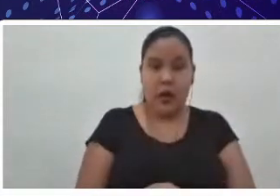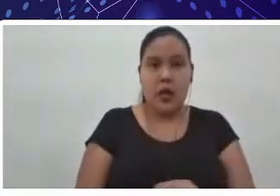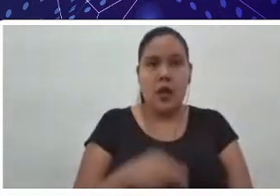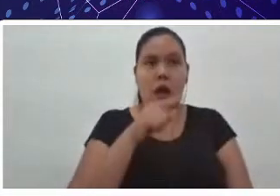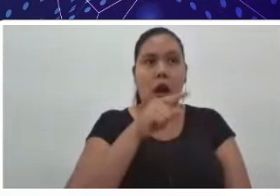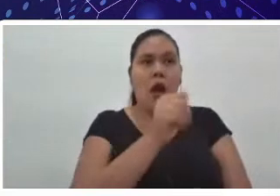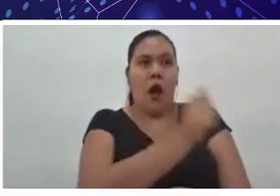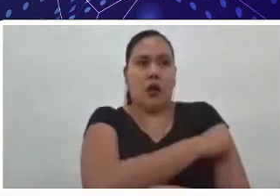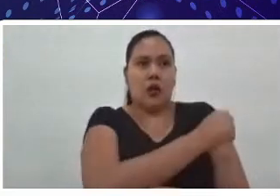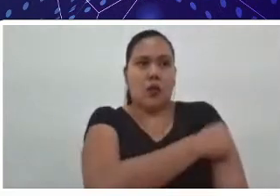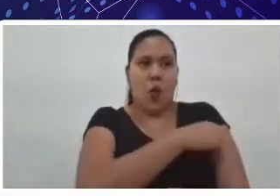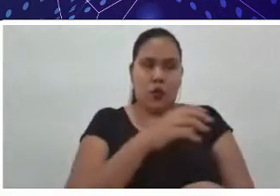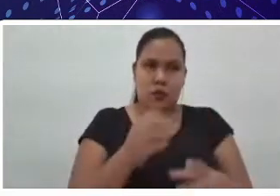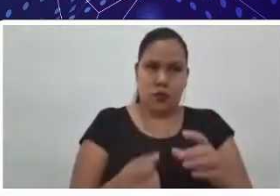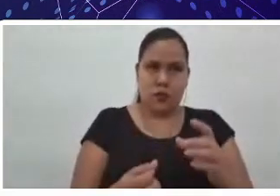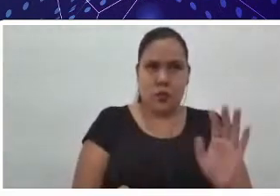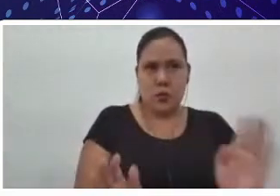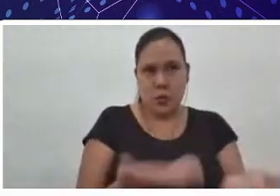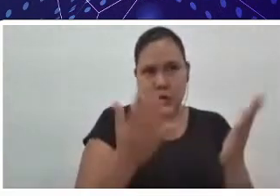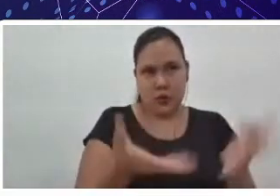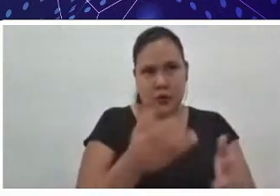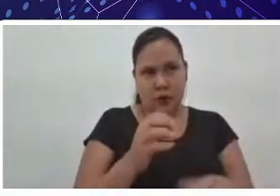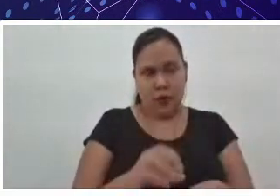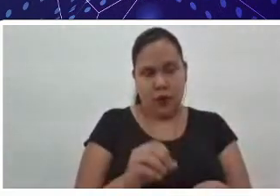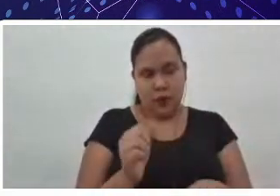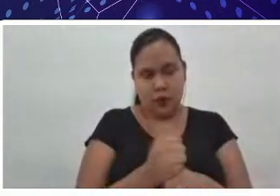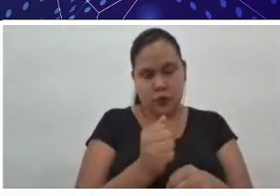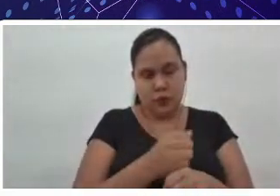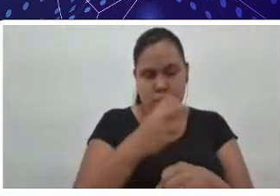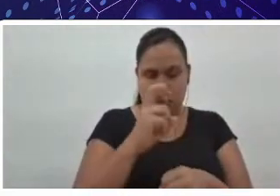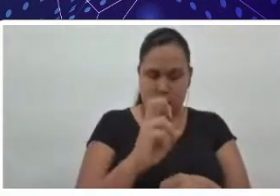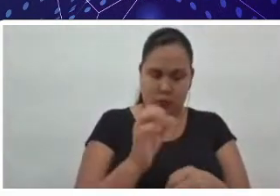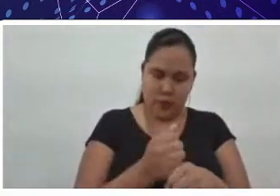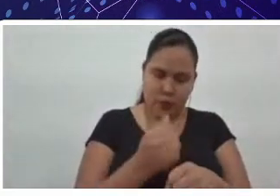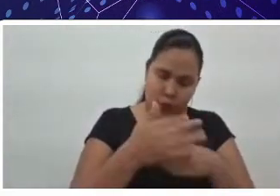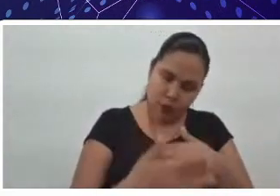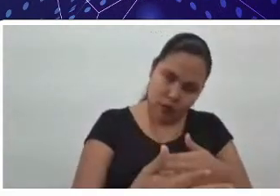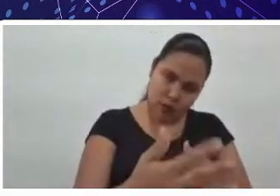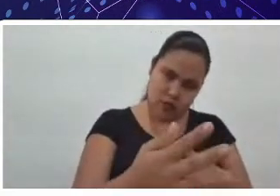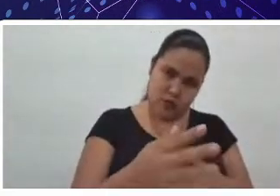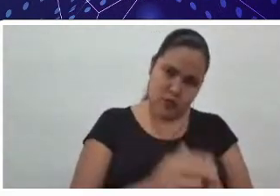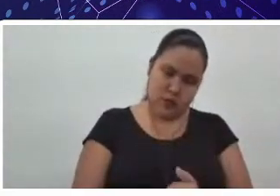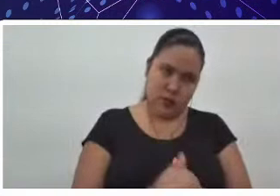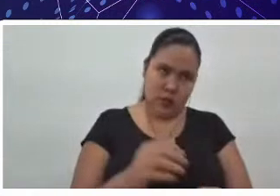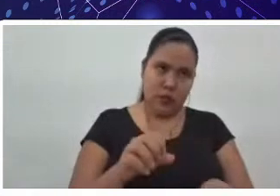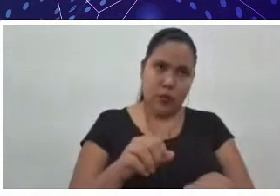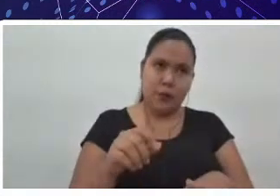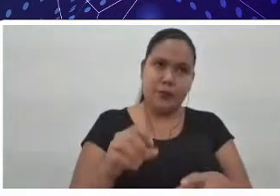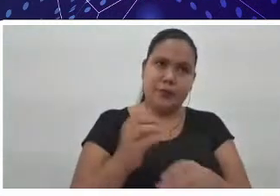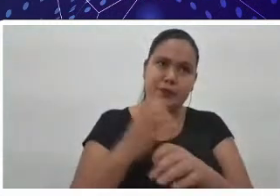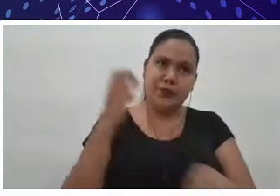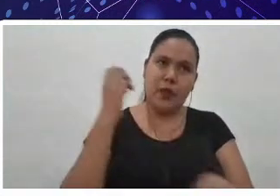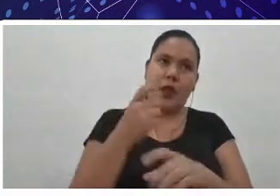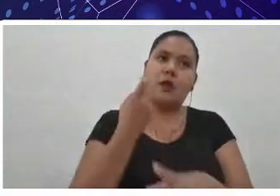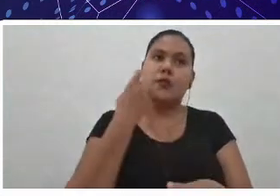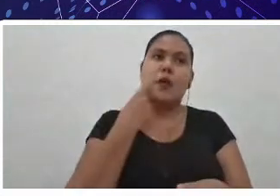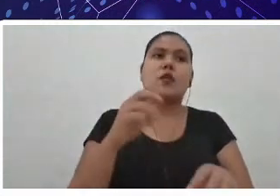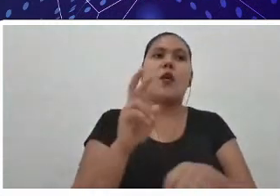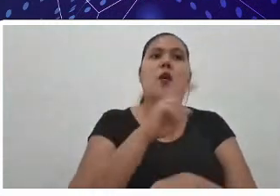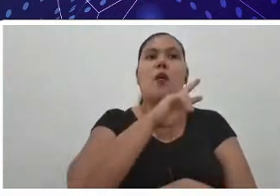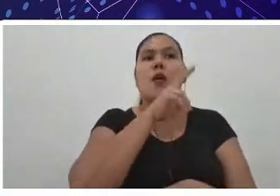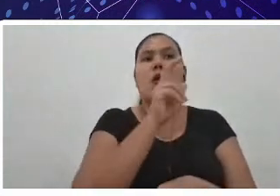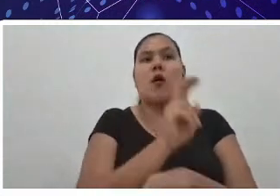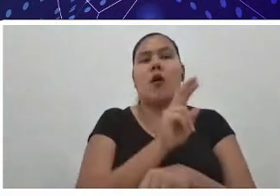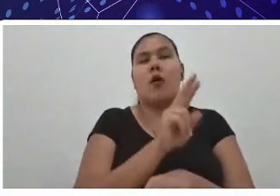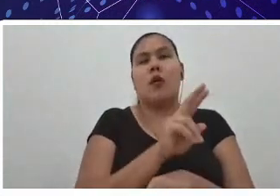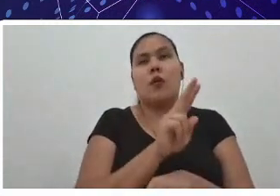nossos cursos de graduação, tanto em engenharia de pesca, quanto em zotecnia, ela vai germinar e vai dar origem aí a